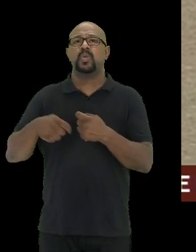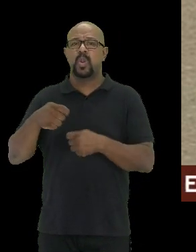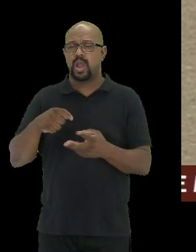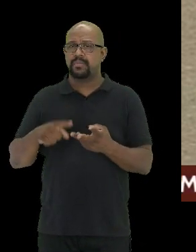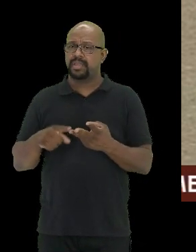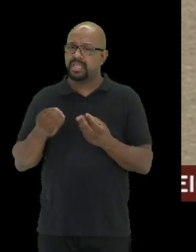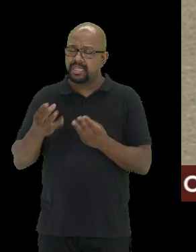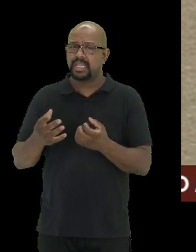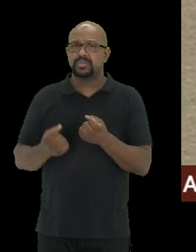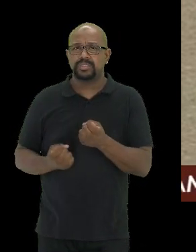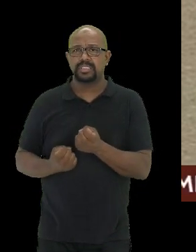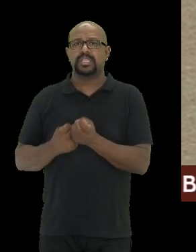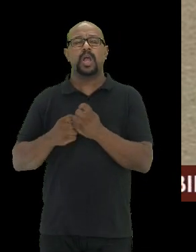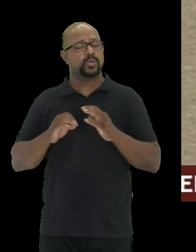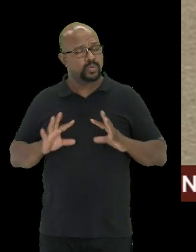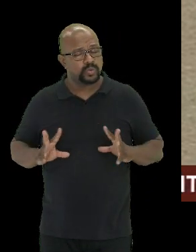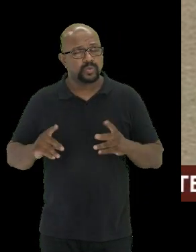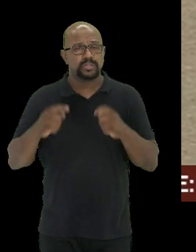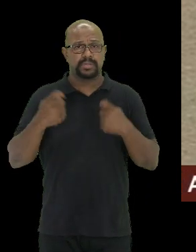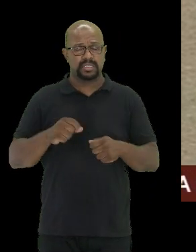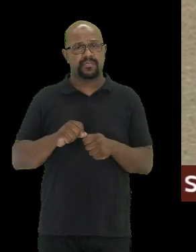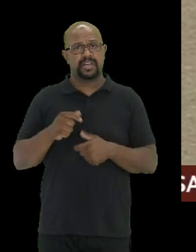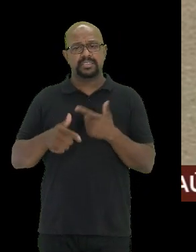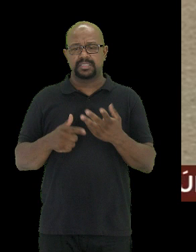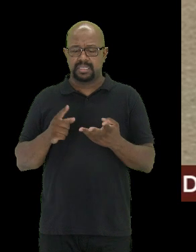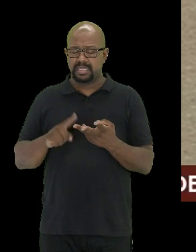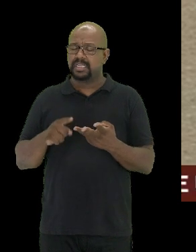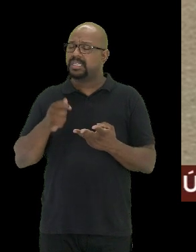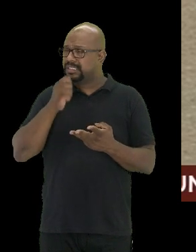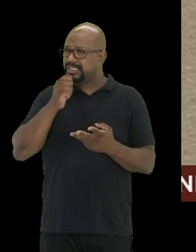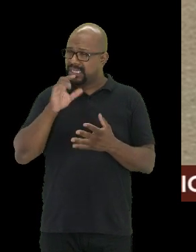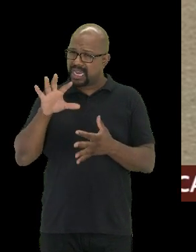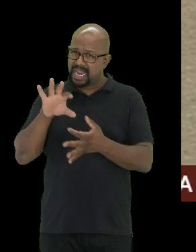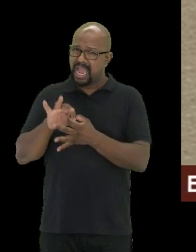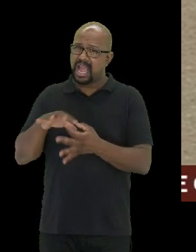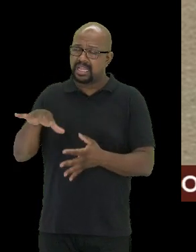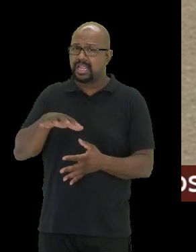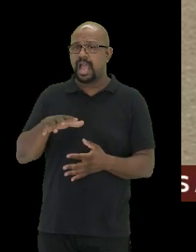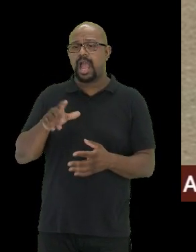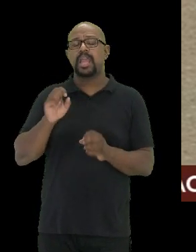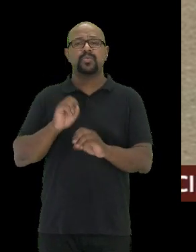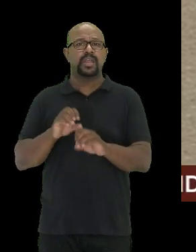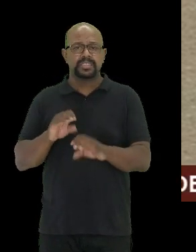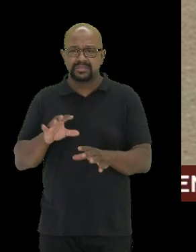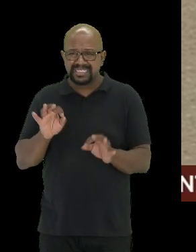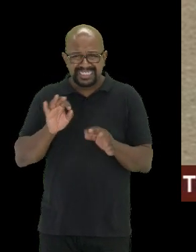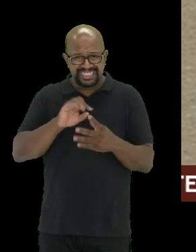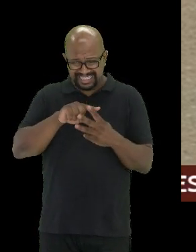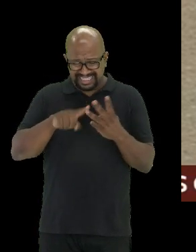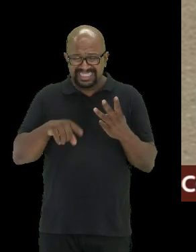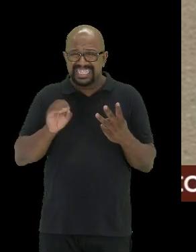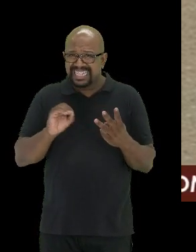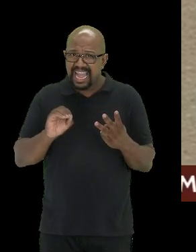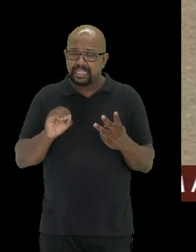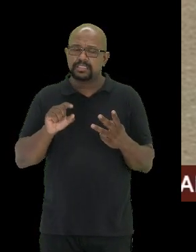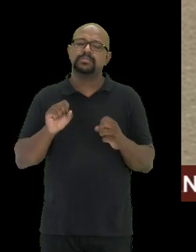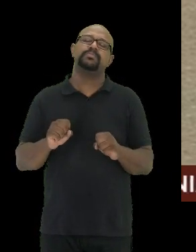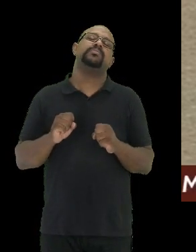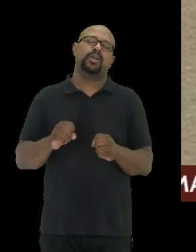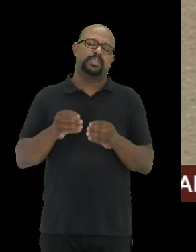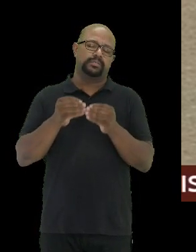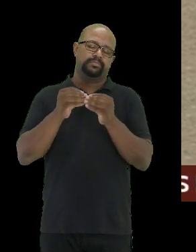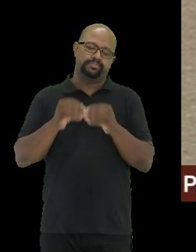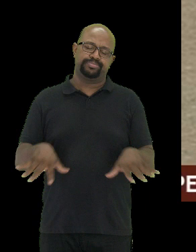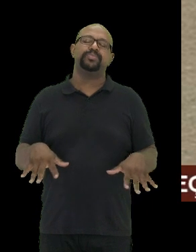tentação a tudo que a precisa fazer e sem as questões ligadas à educação, isso causa, obviamente,